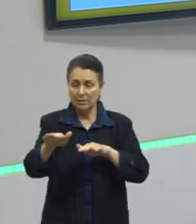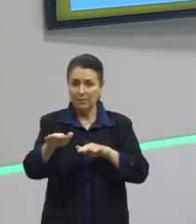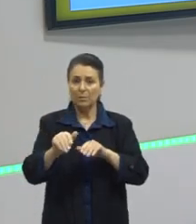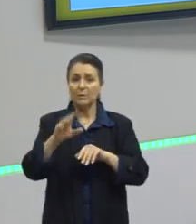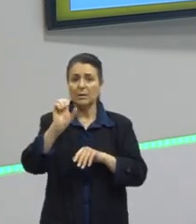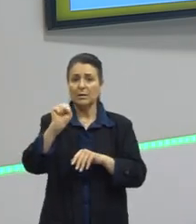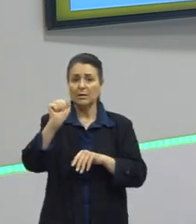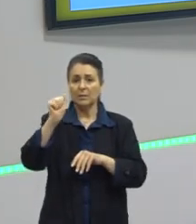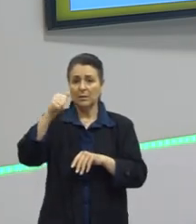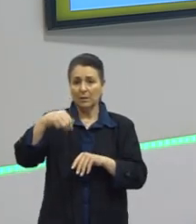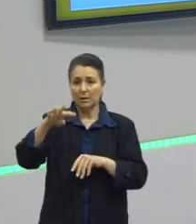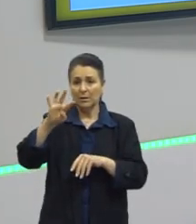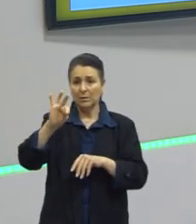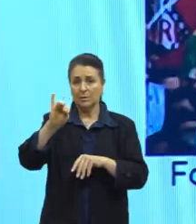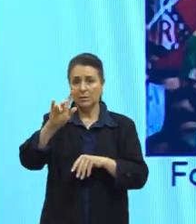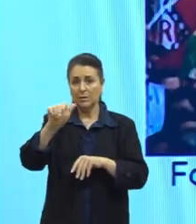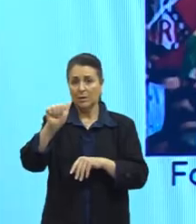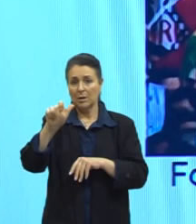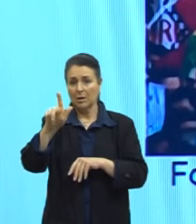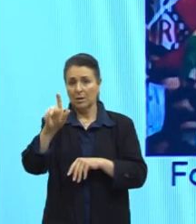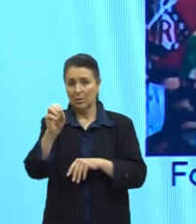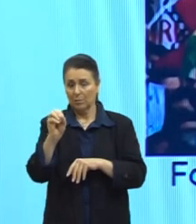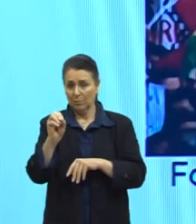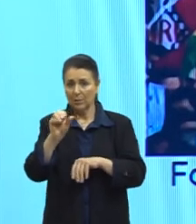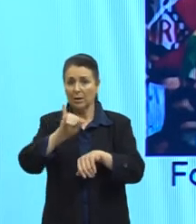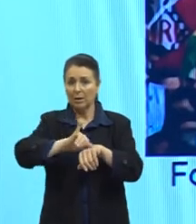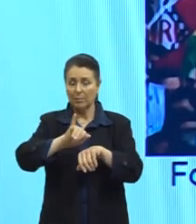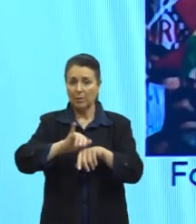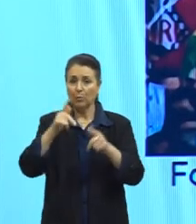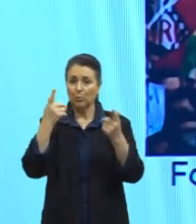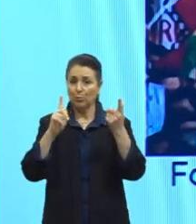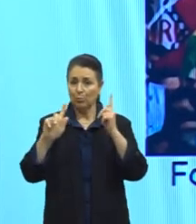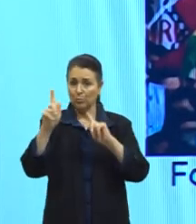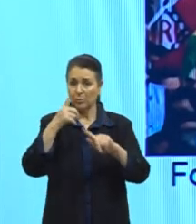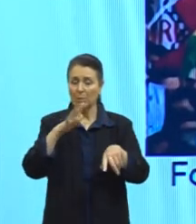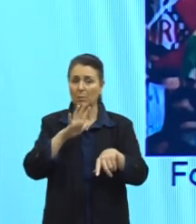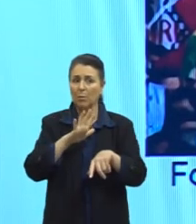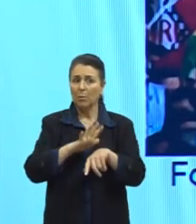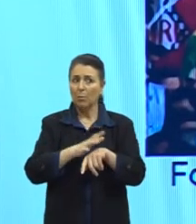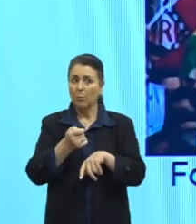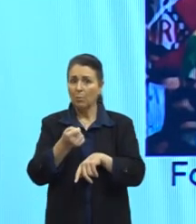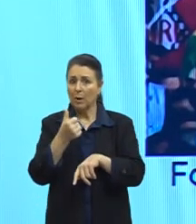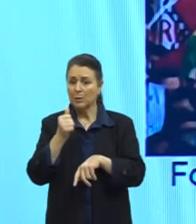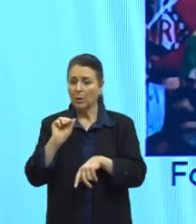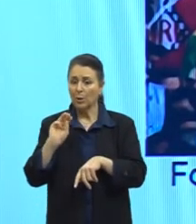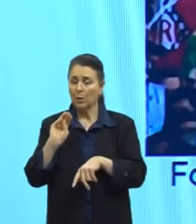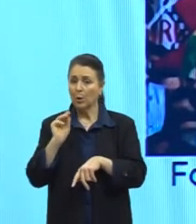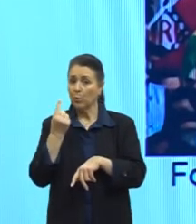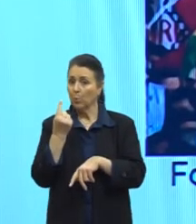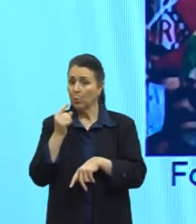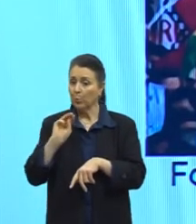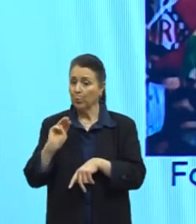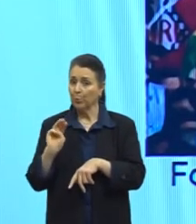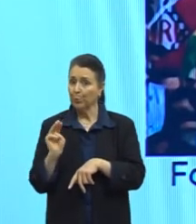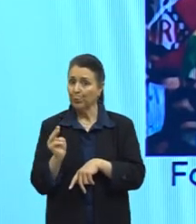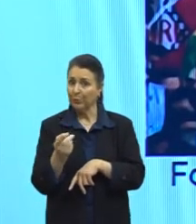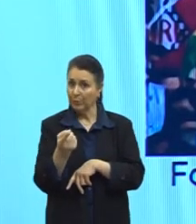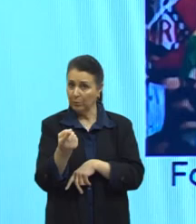terem uma ideia, pra gente ter uma ideia, chegou a ter quase um milhão de pessoas na rua. Foi calculado